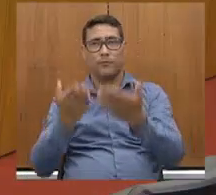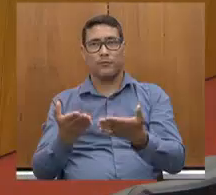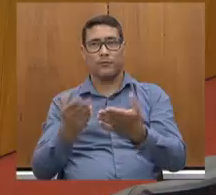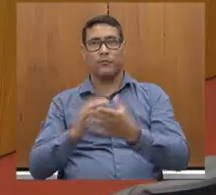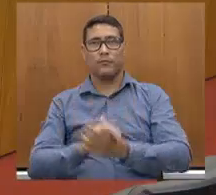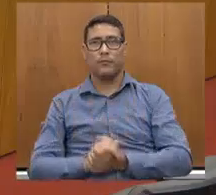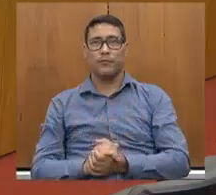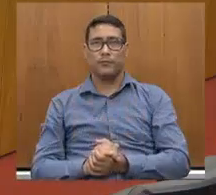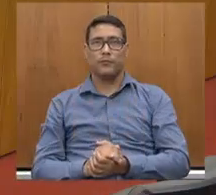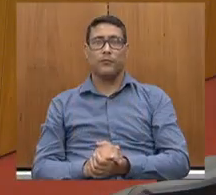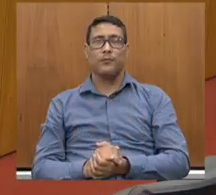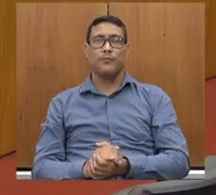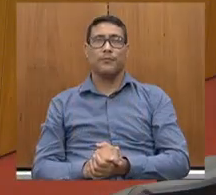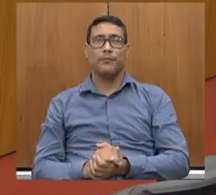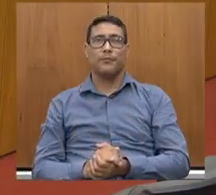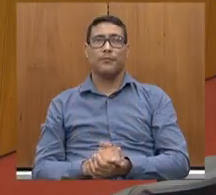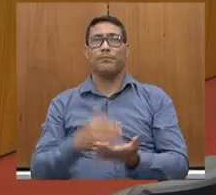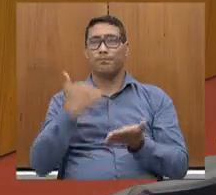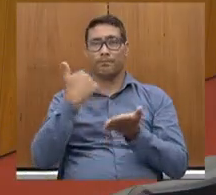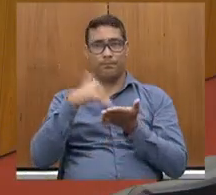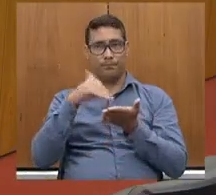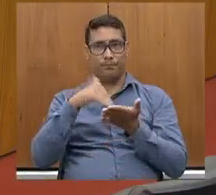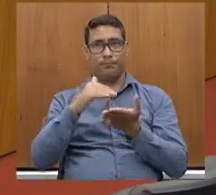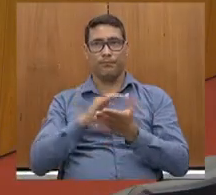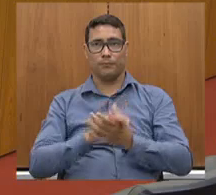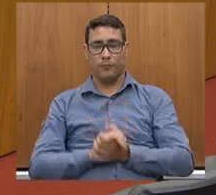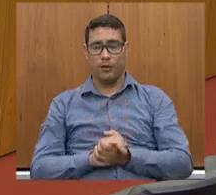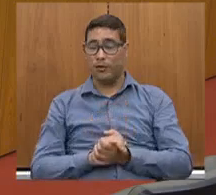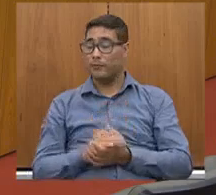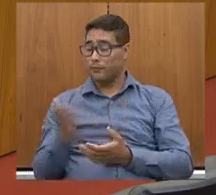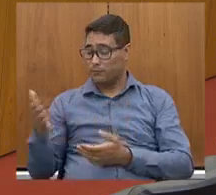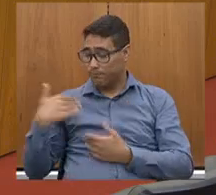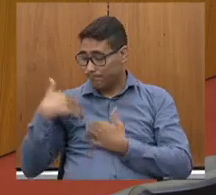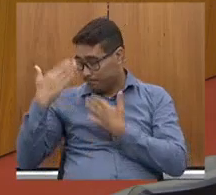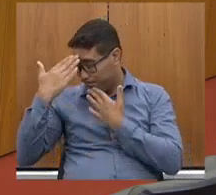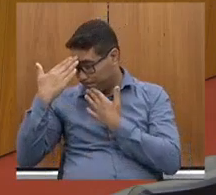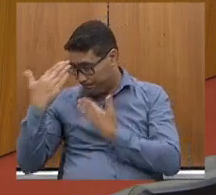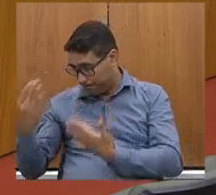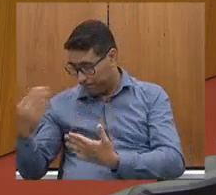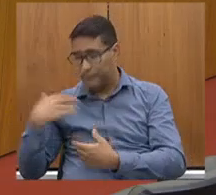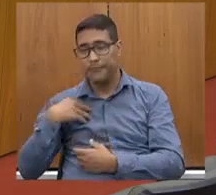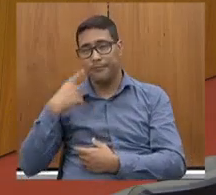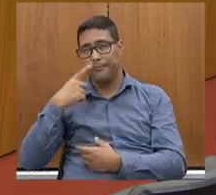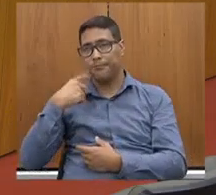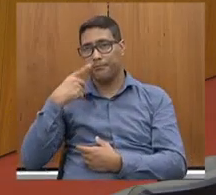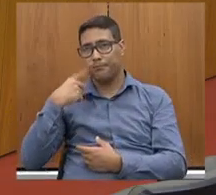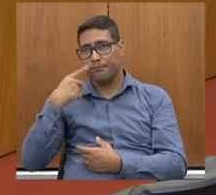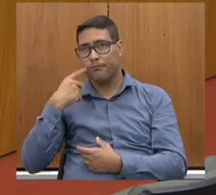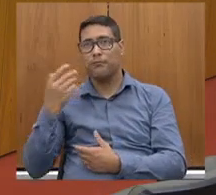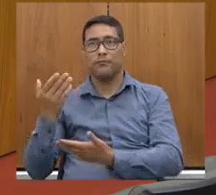Secretário, por favor. Eu só tenho a agradecer à deputada Celise pelas palavras, acho que em nome da equipe,